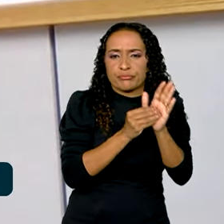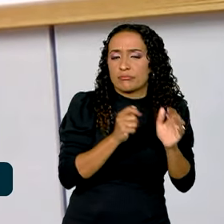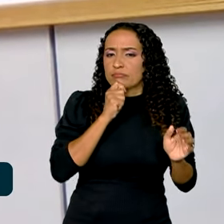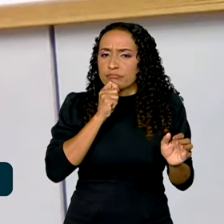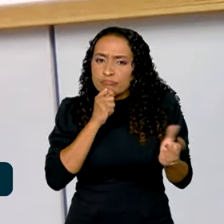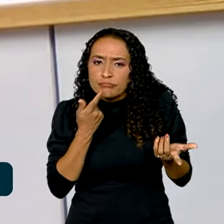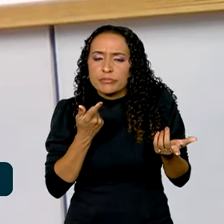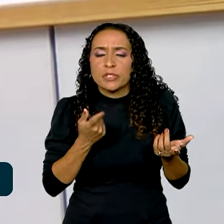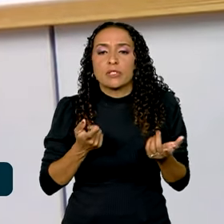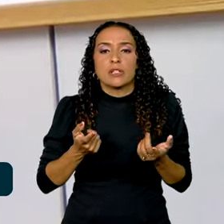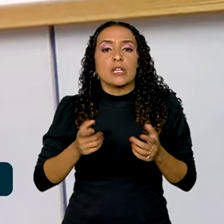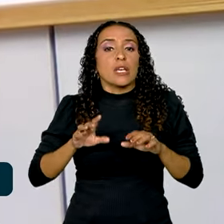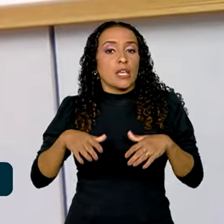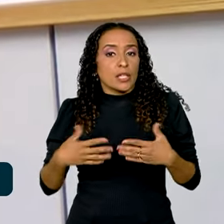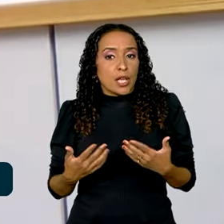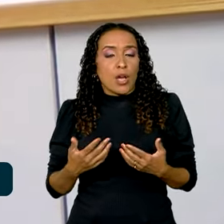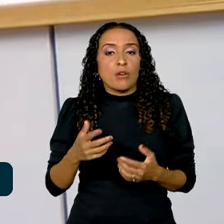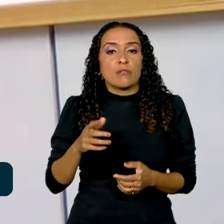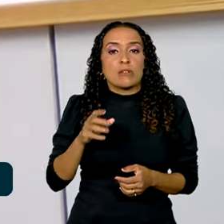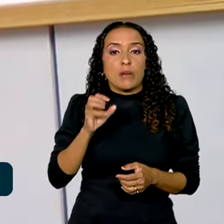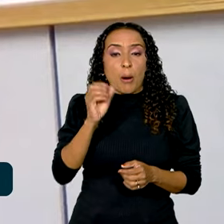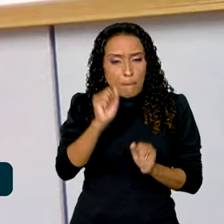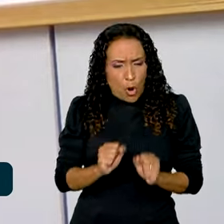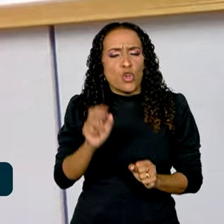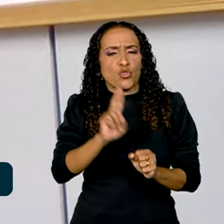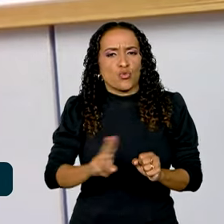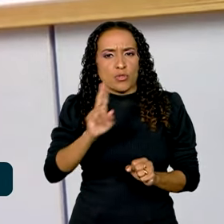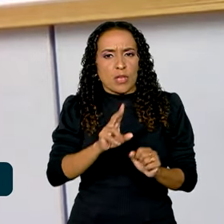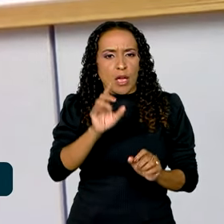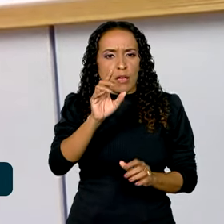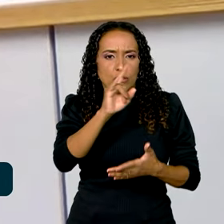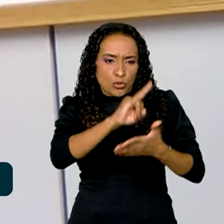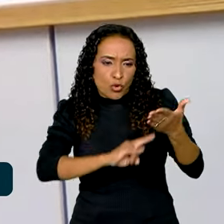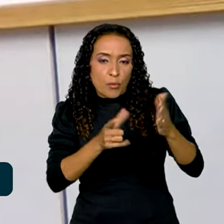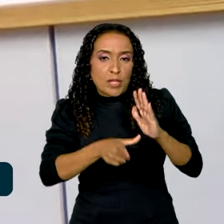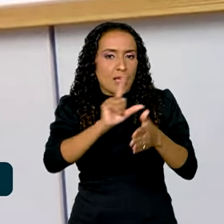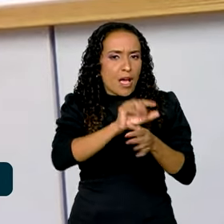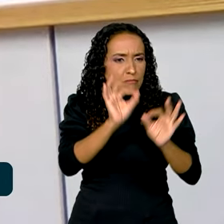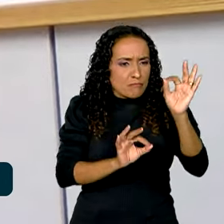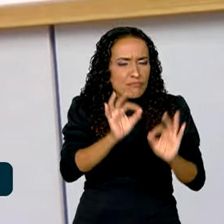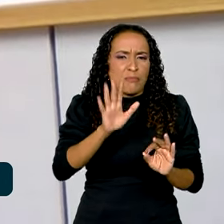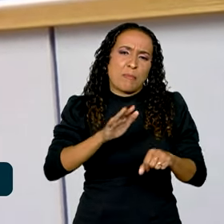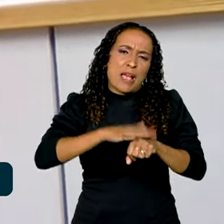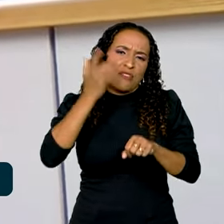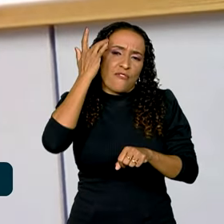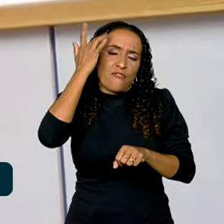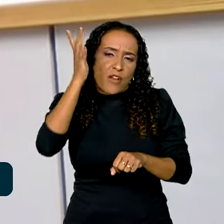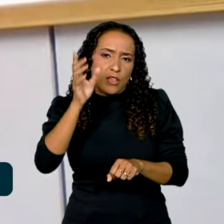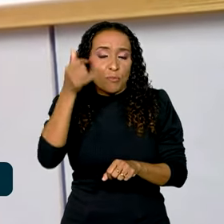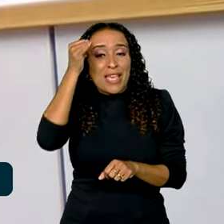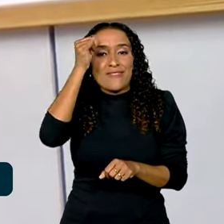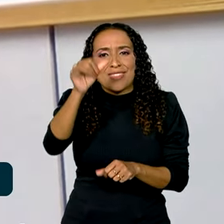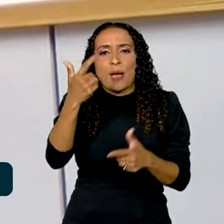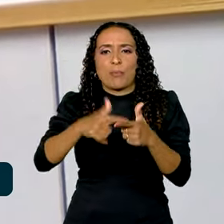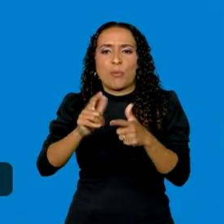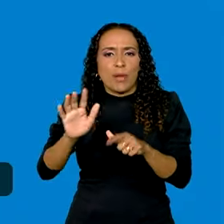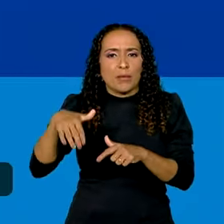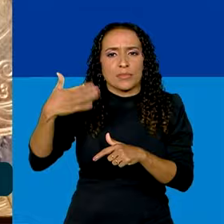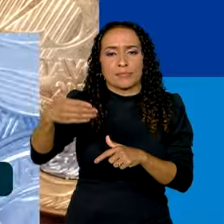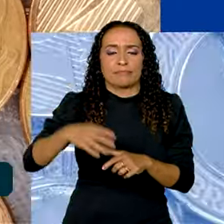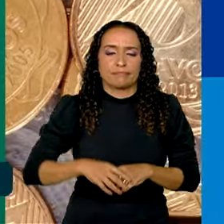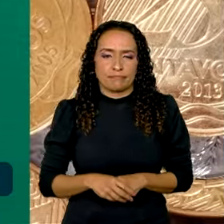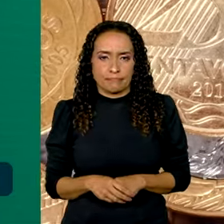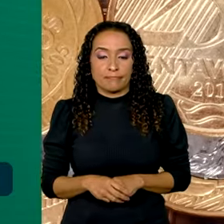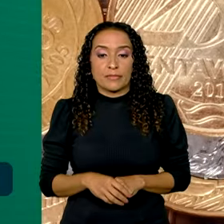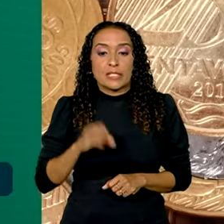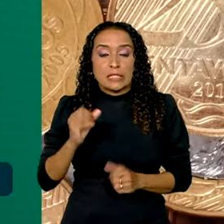recuperada. Então, o uso da declaração pré-preenchida é uma facilidade para a pessoa evitar problemas na malha fina.